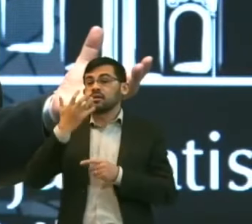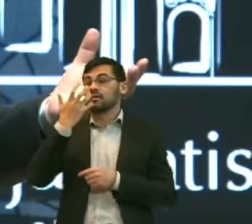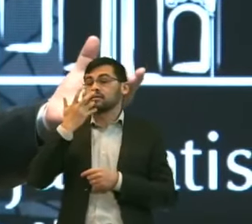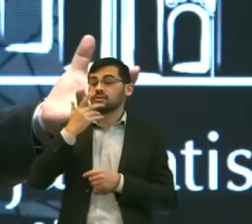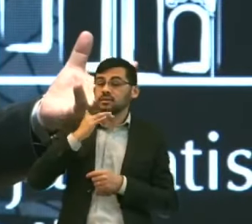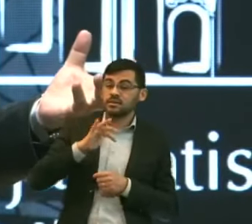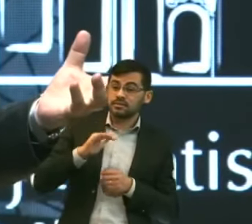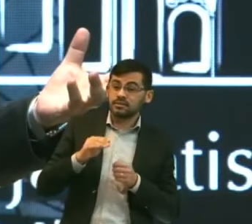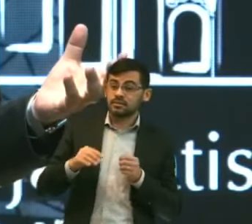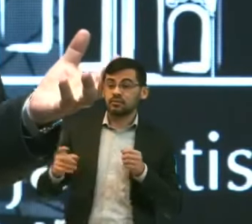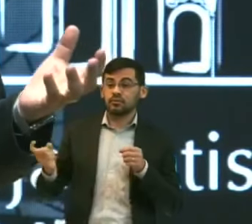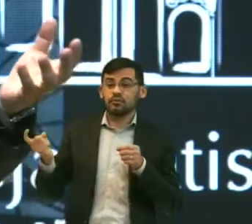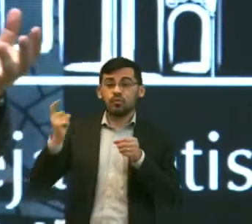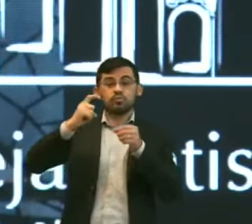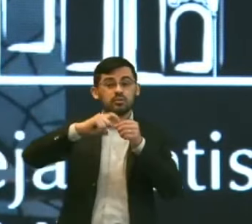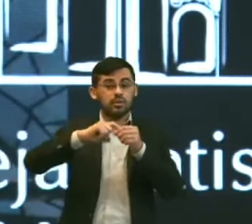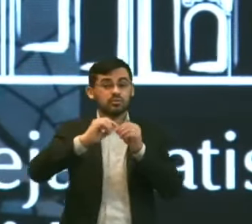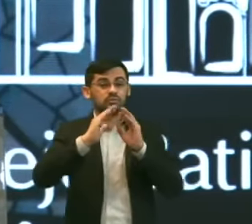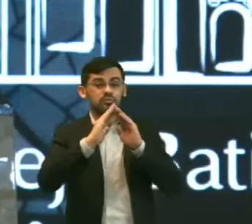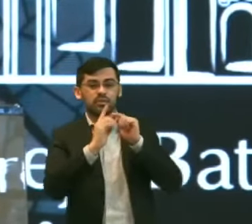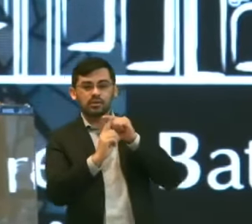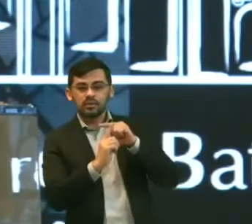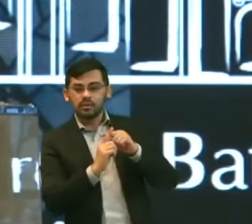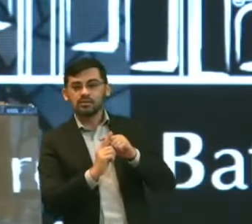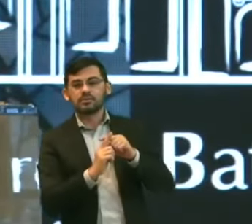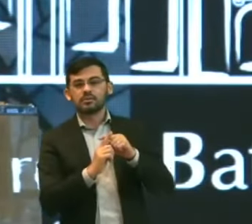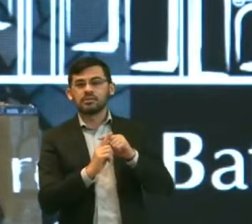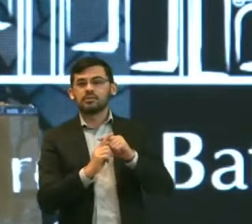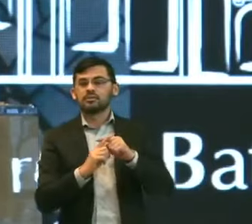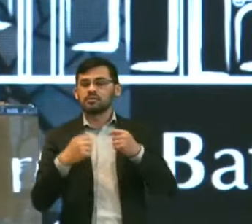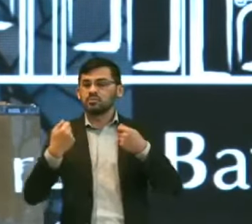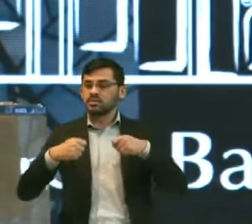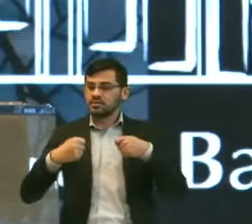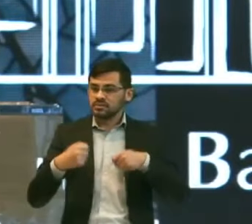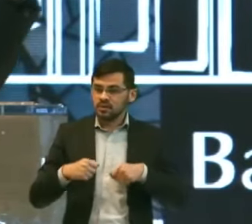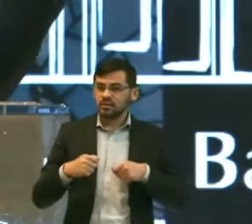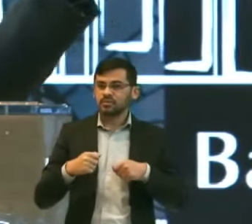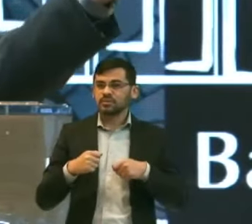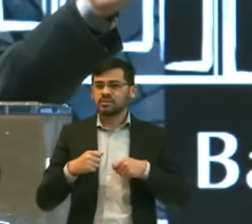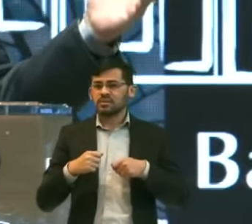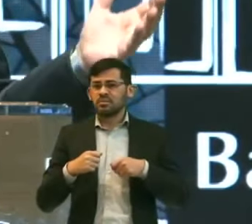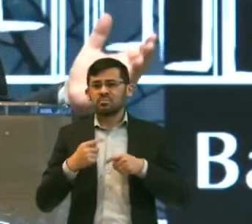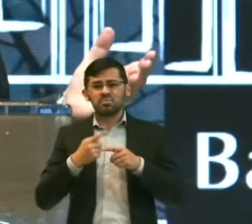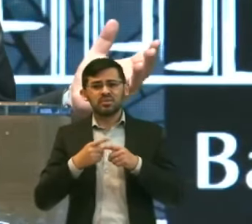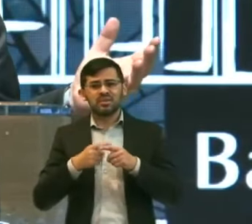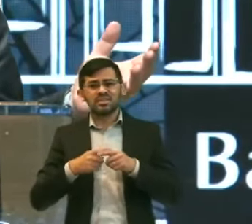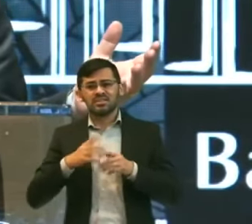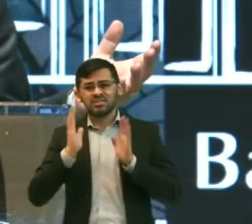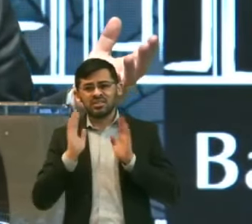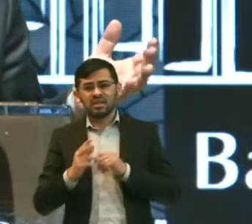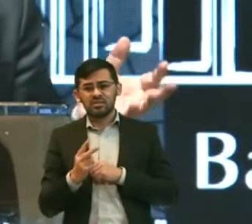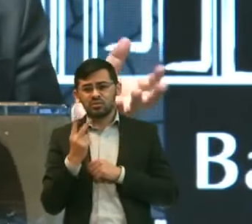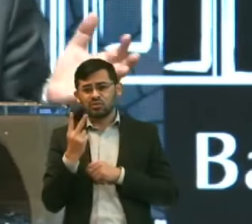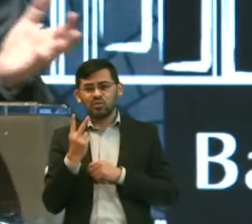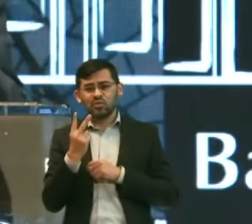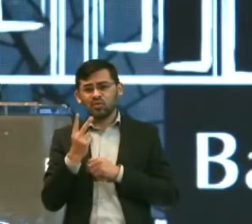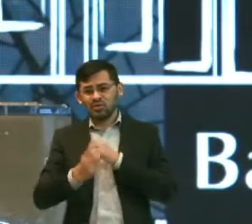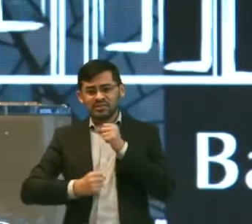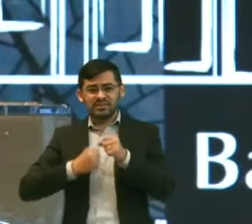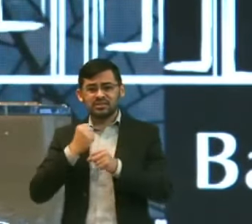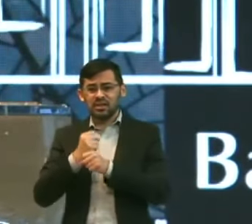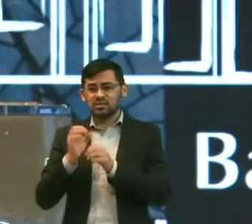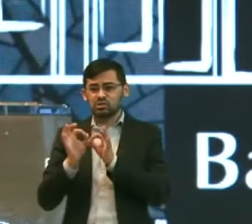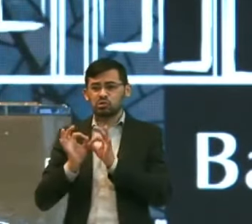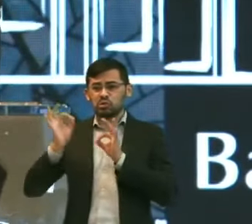Queridos Para a igreja Nós temos que Recebê-las Porque elas já passaram Dois anos Longe da casa De Deus E o inimigo Vai